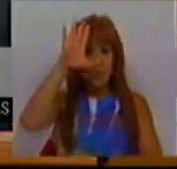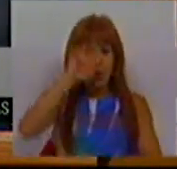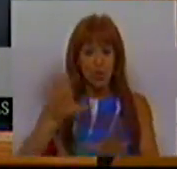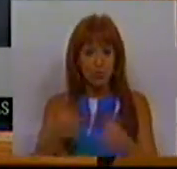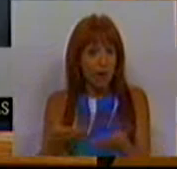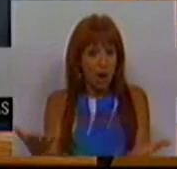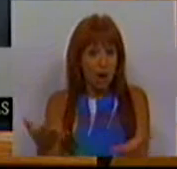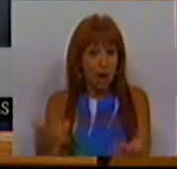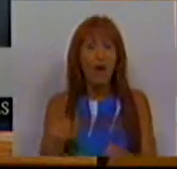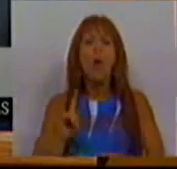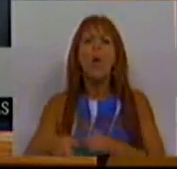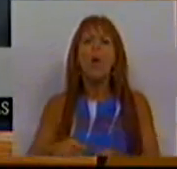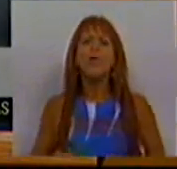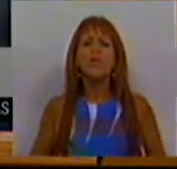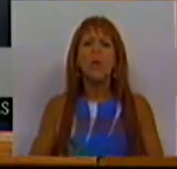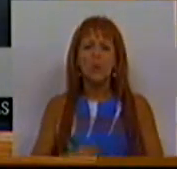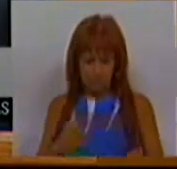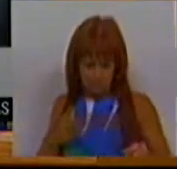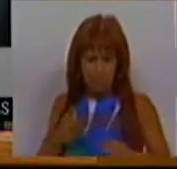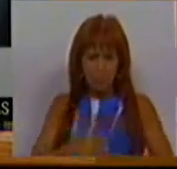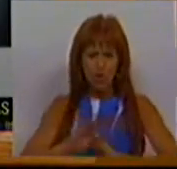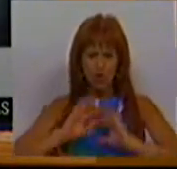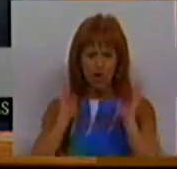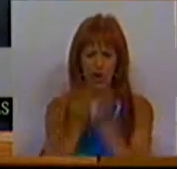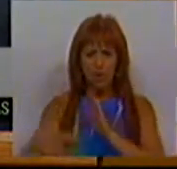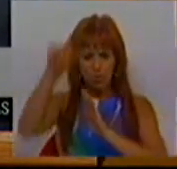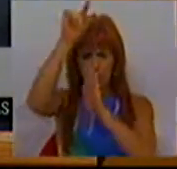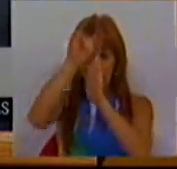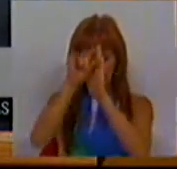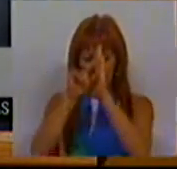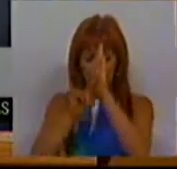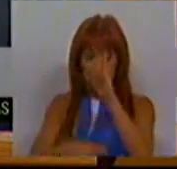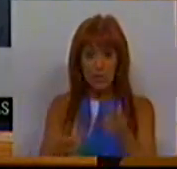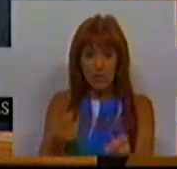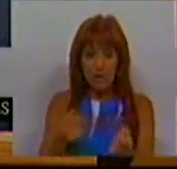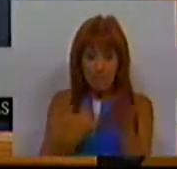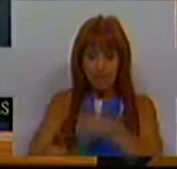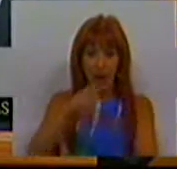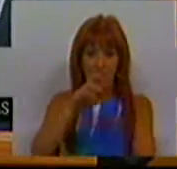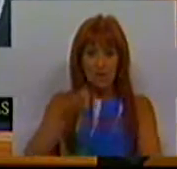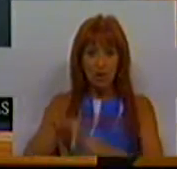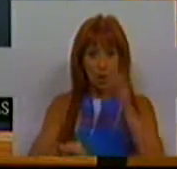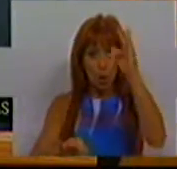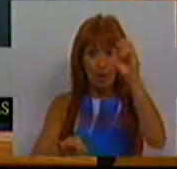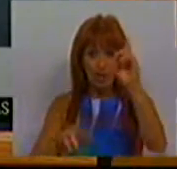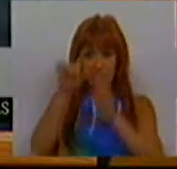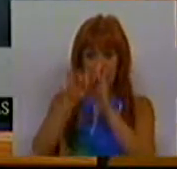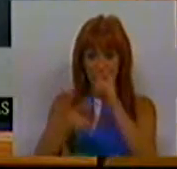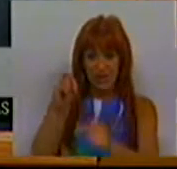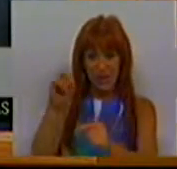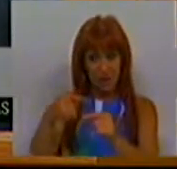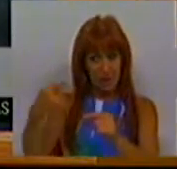das Comunidades, trata-se de uma intervenção geral no articulado, em que mais de 30 dos 46 artigos